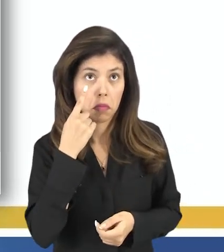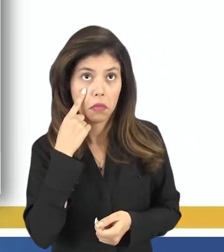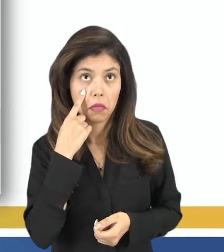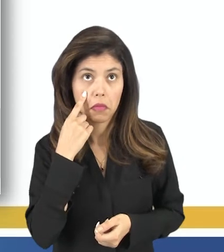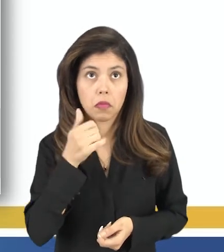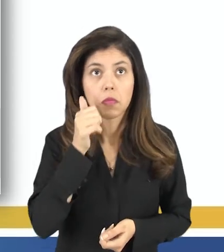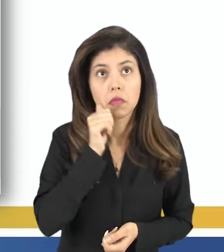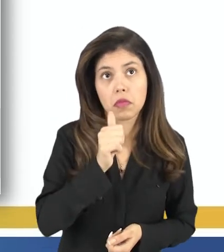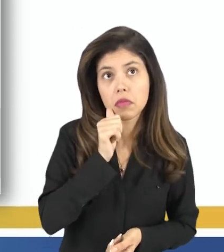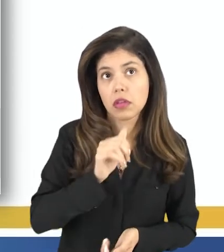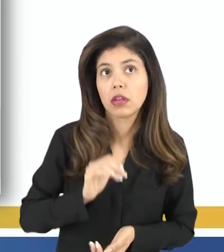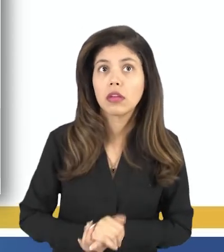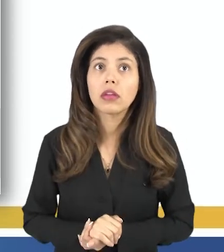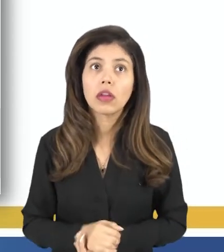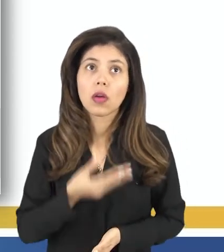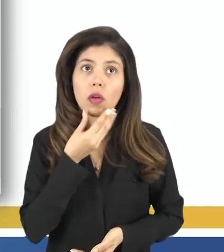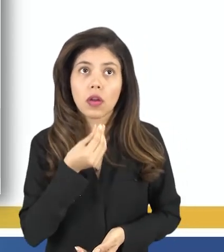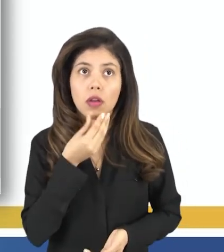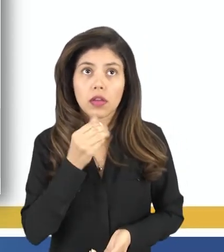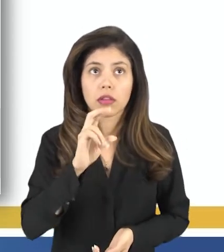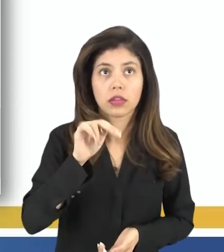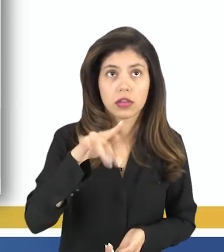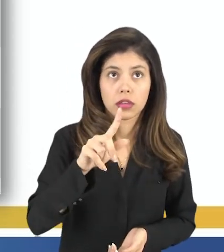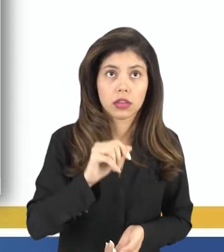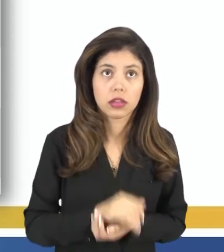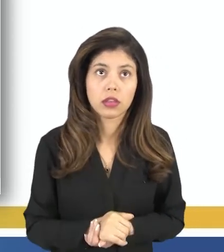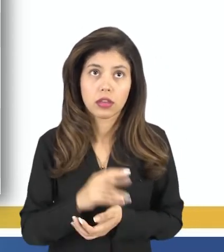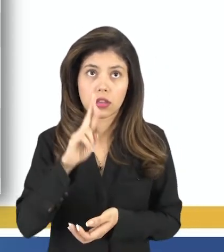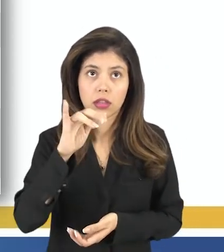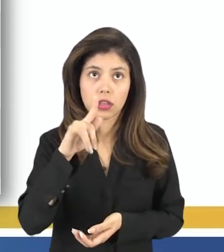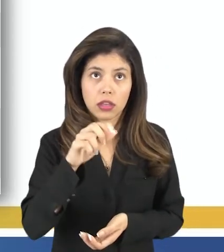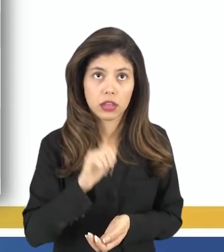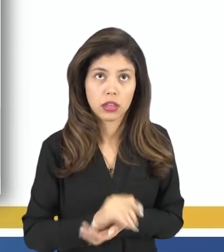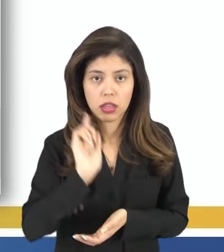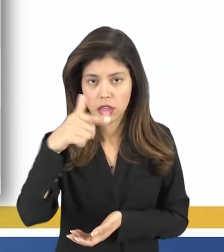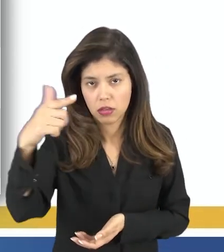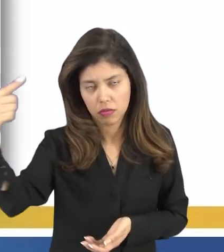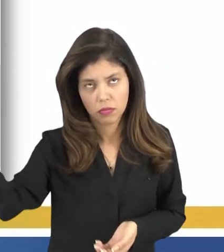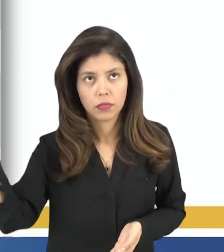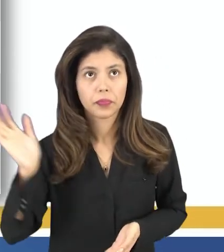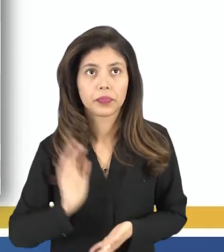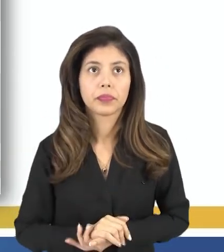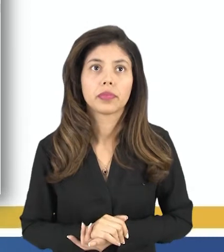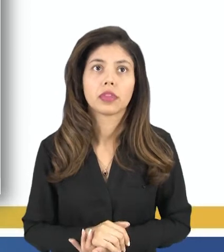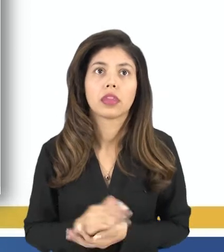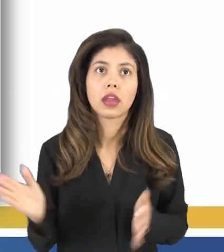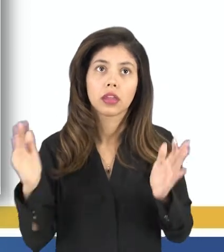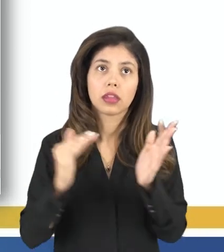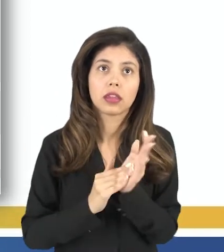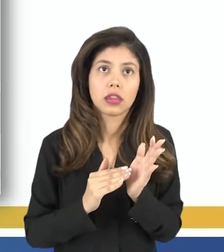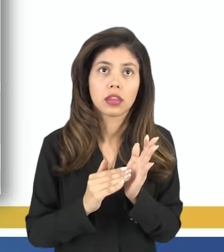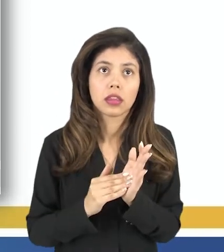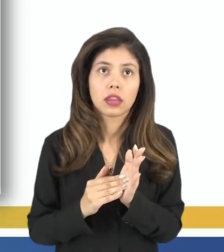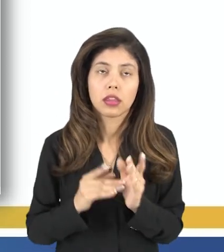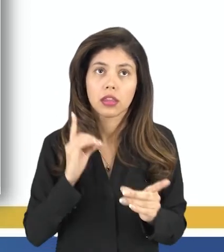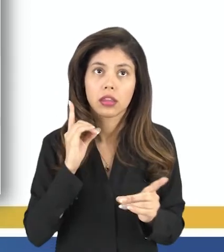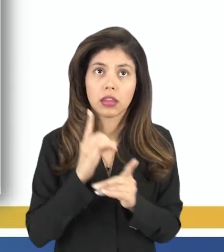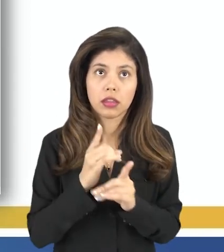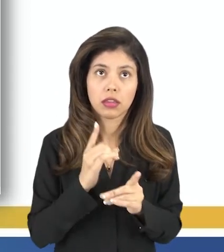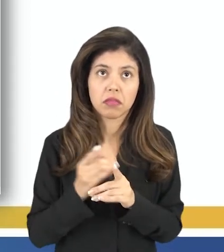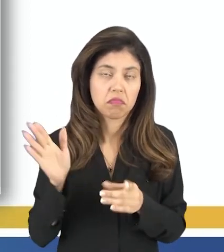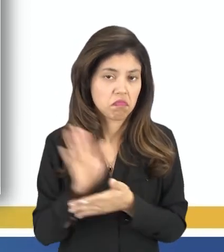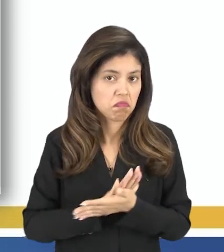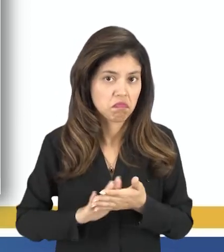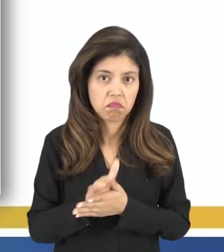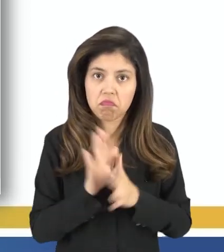cisgênero, homem cisgênero, transgênero, entre outros, e até não se